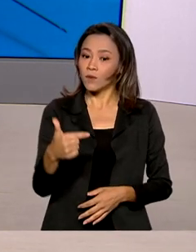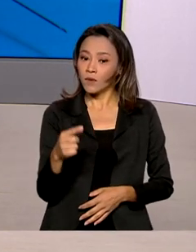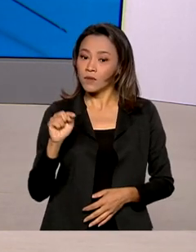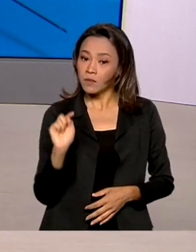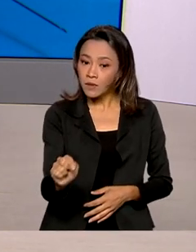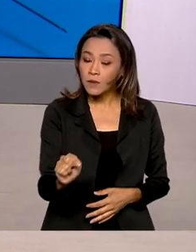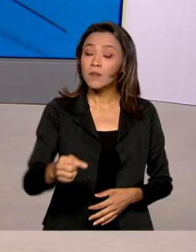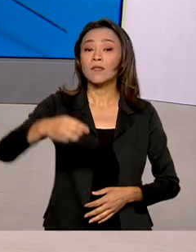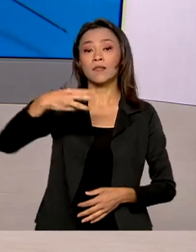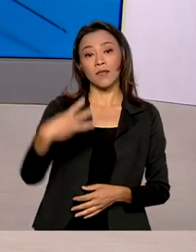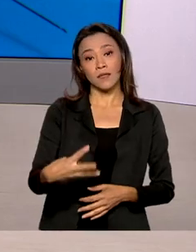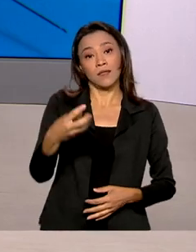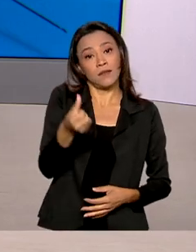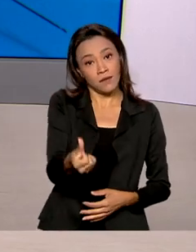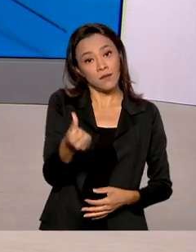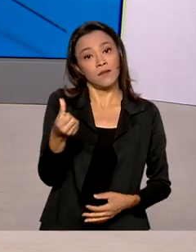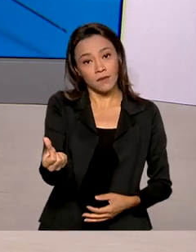.366.